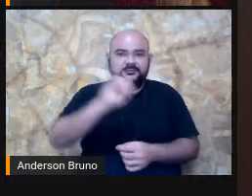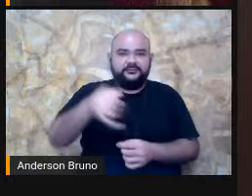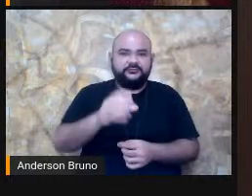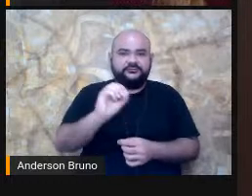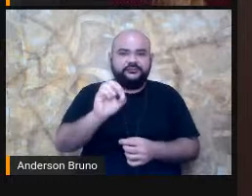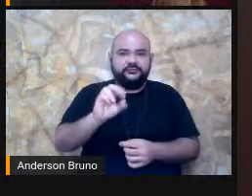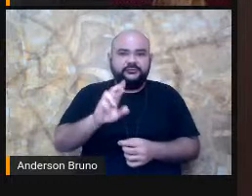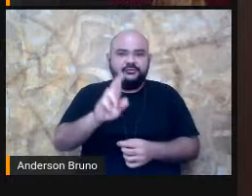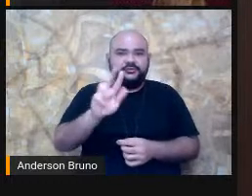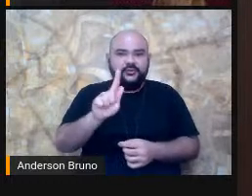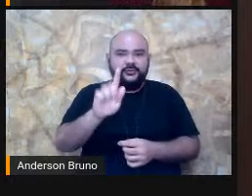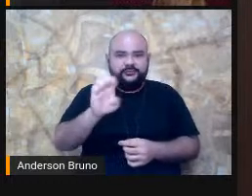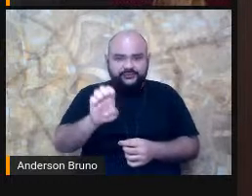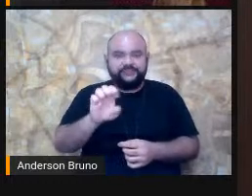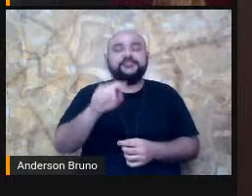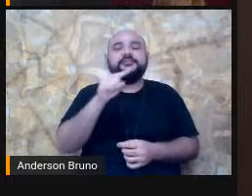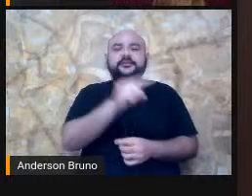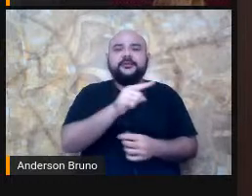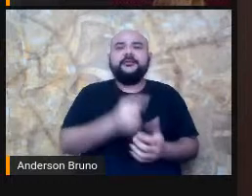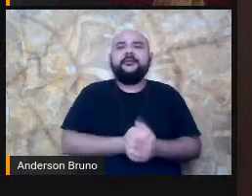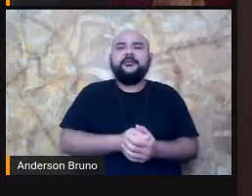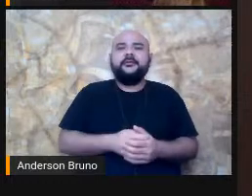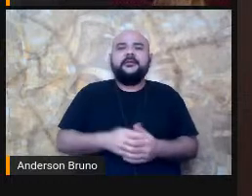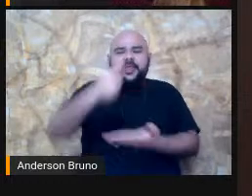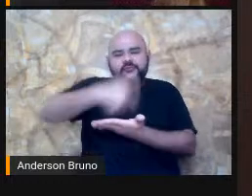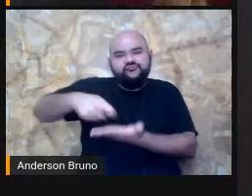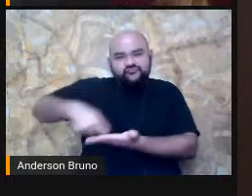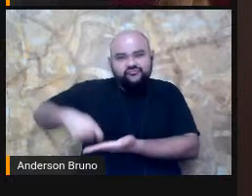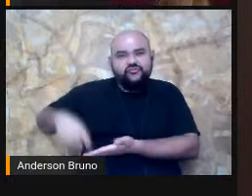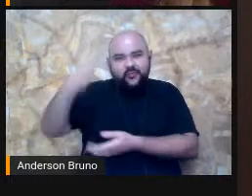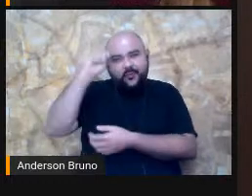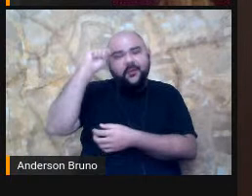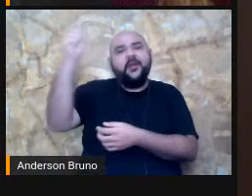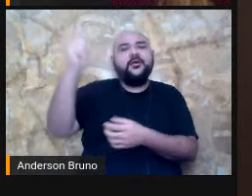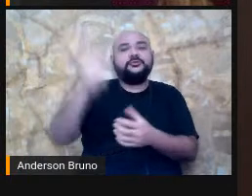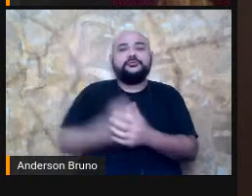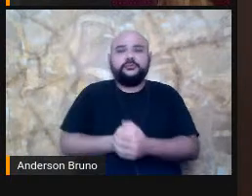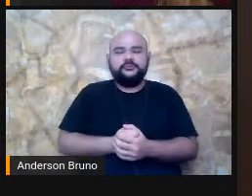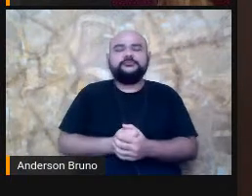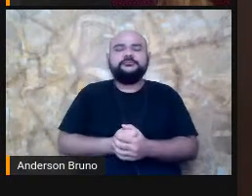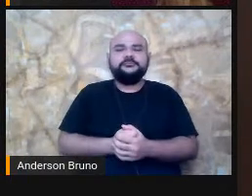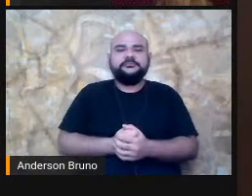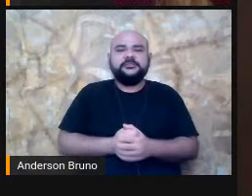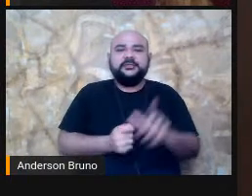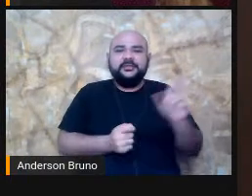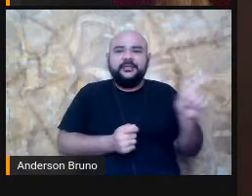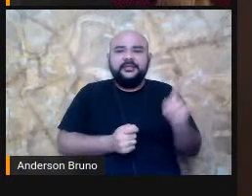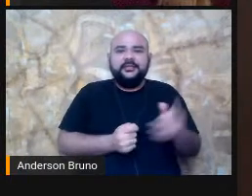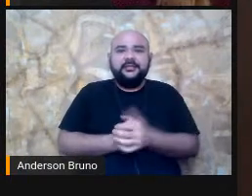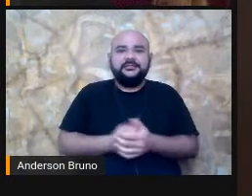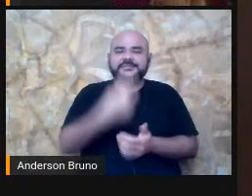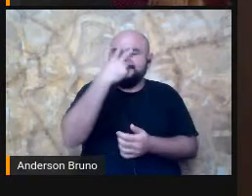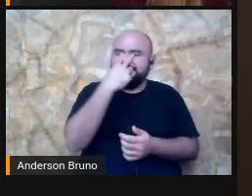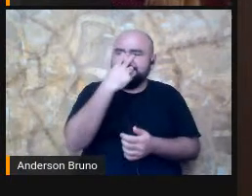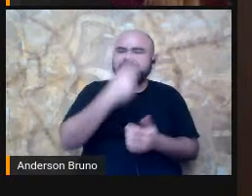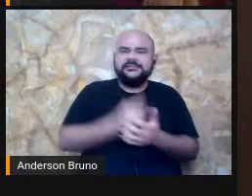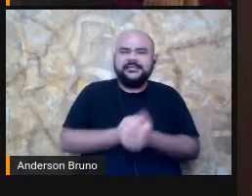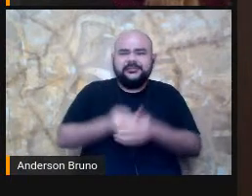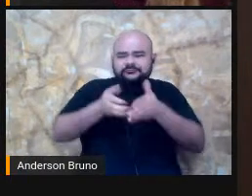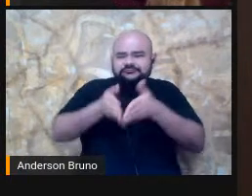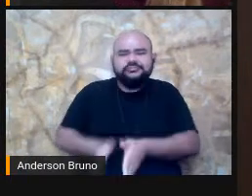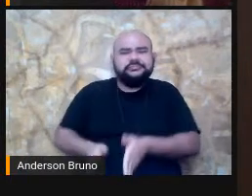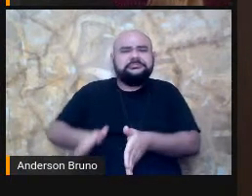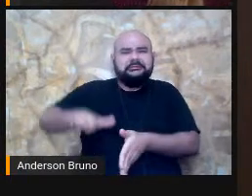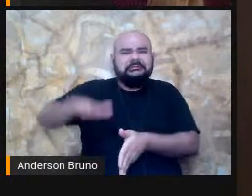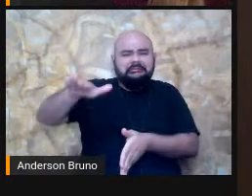argentino, que ficou cego ainda muito jovem, devido a uma patologia que era hereditária, e dedicou muitas de suas